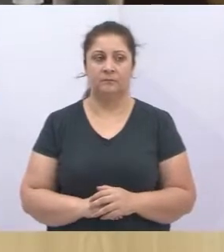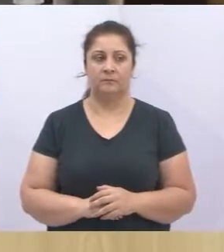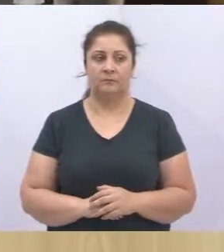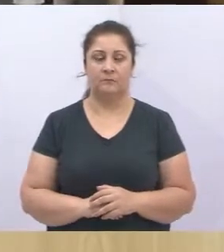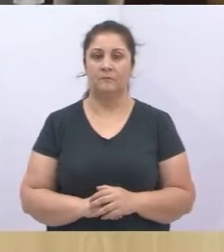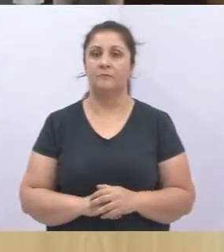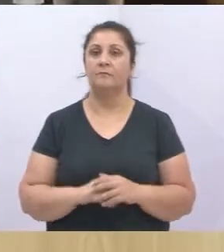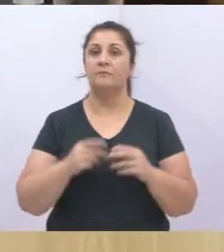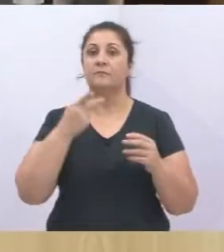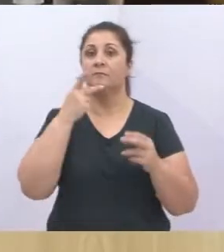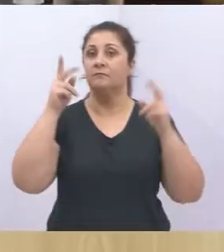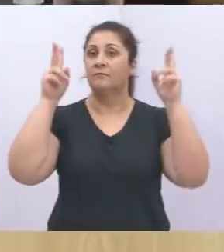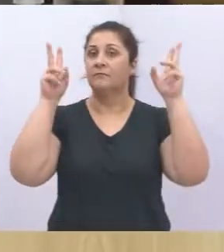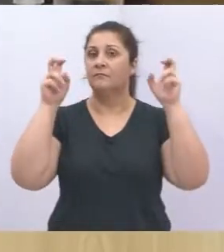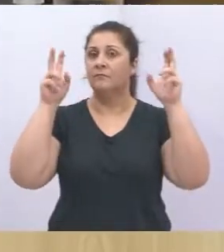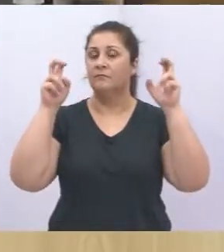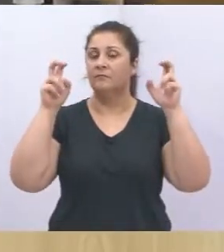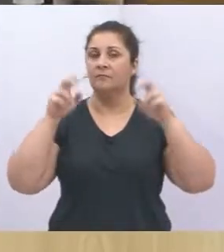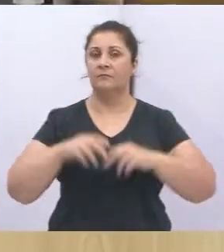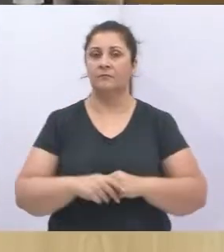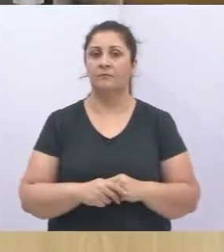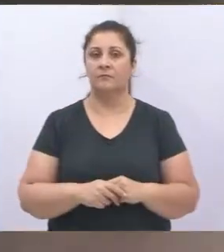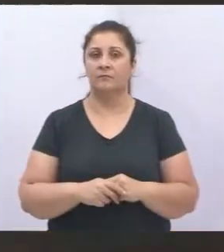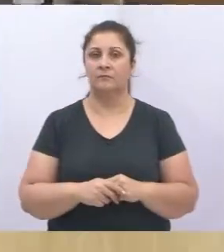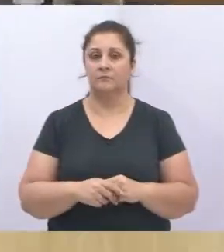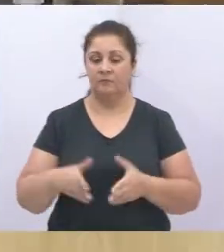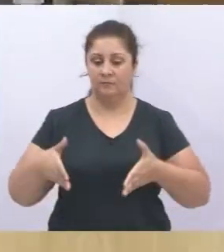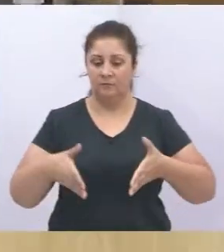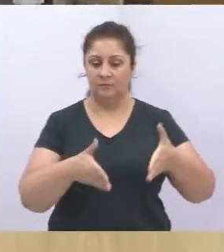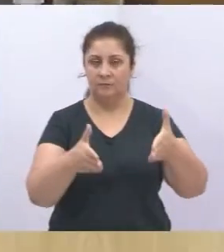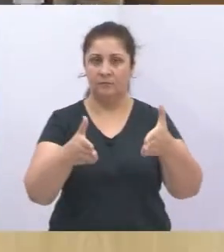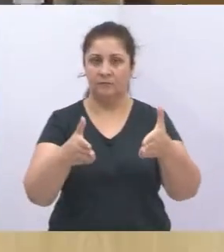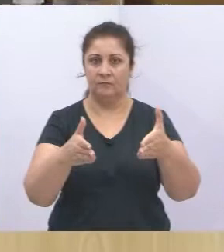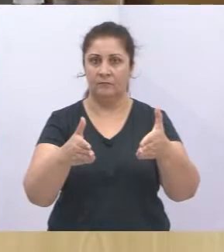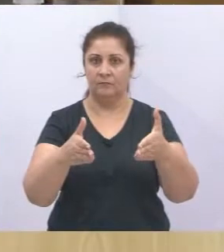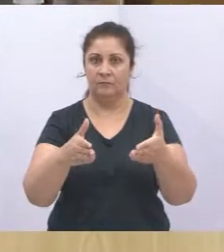que abordará o tema Corredor Ecológico.